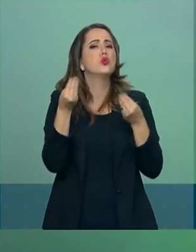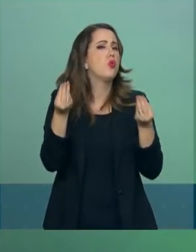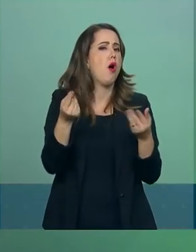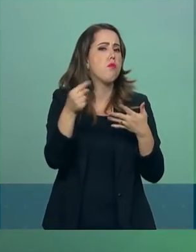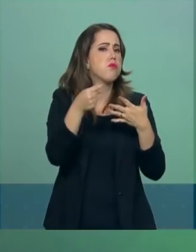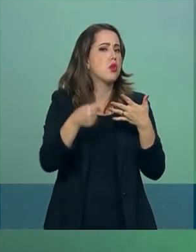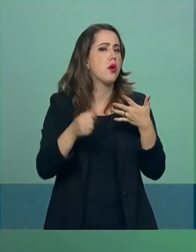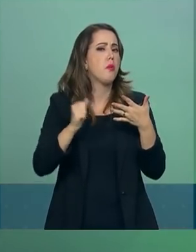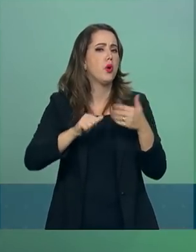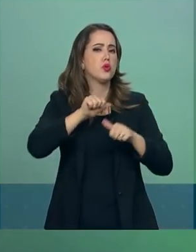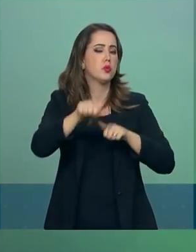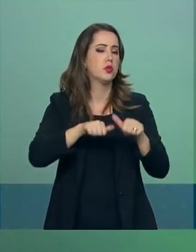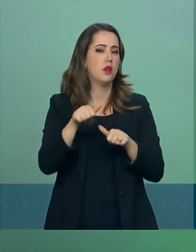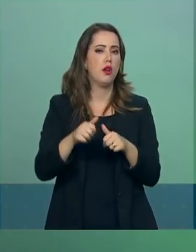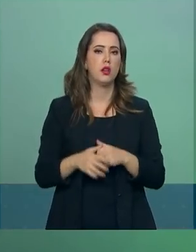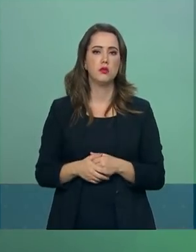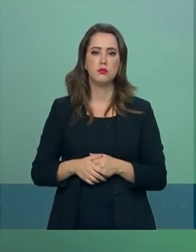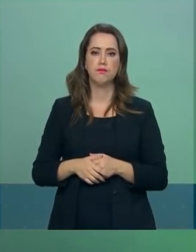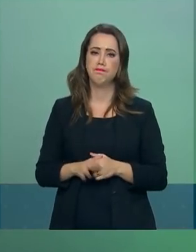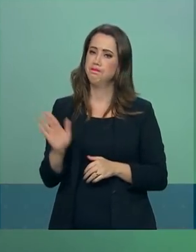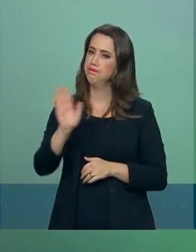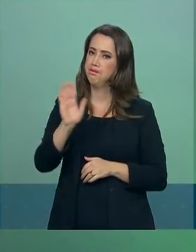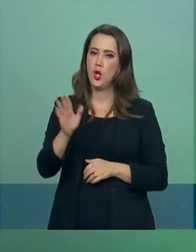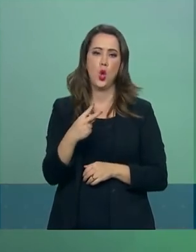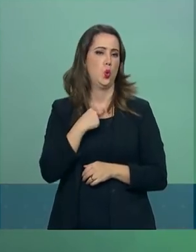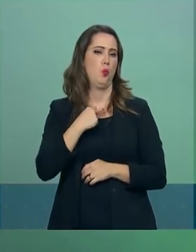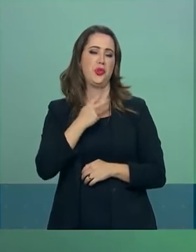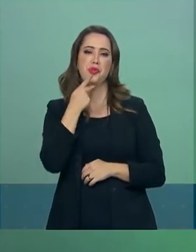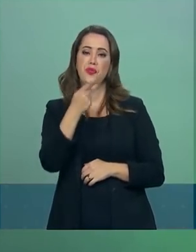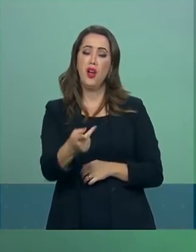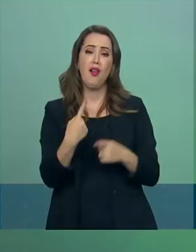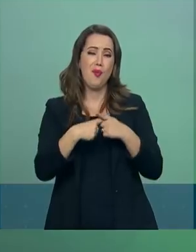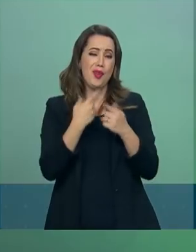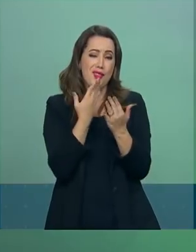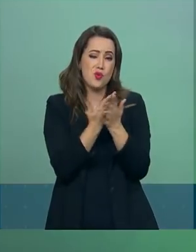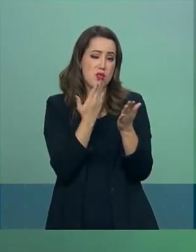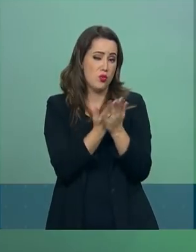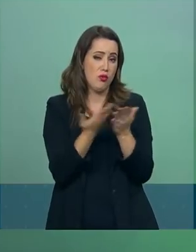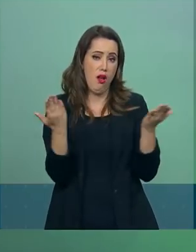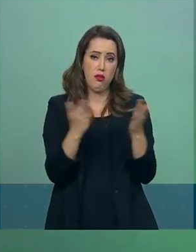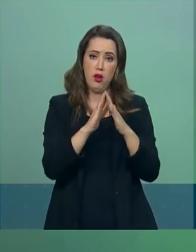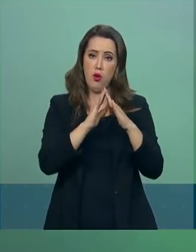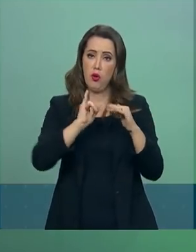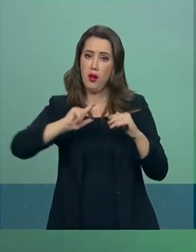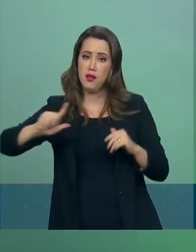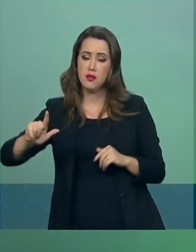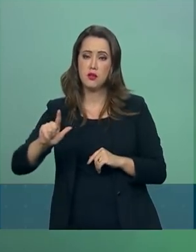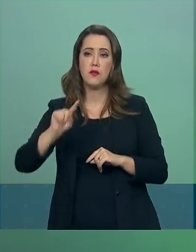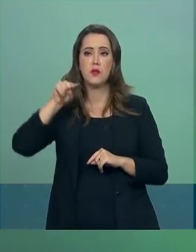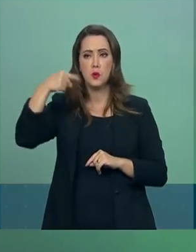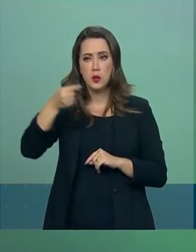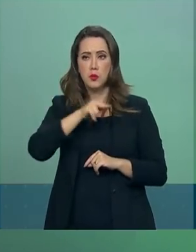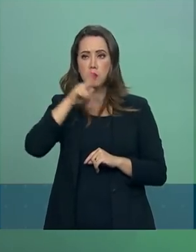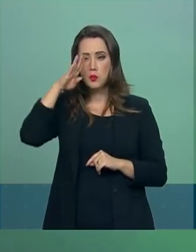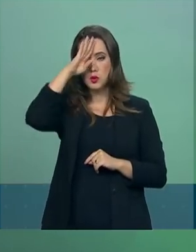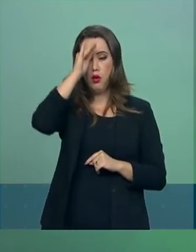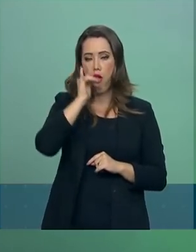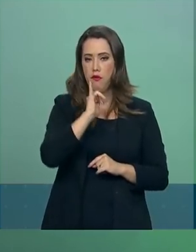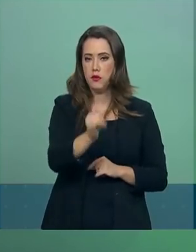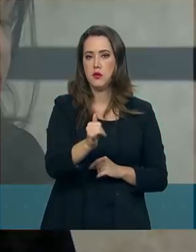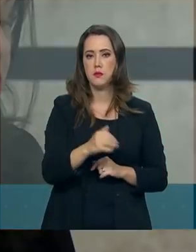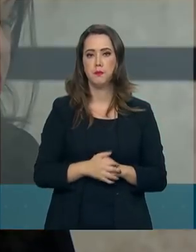-los, porque eles estão sob análise da Casa Civil e, posteriormente, sob o condão da decisão do presidente da República.